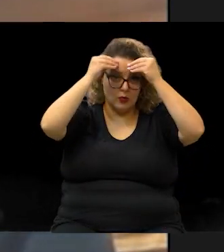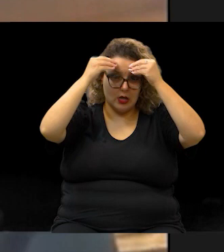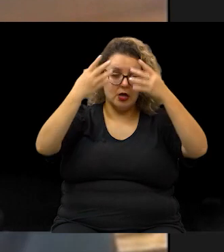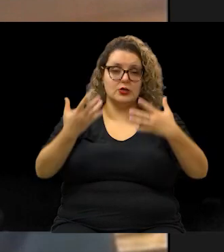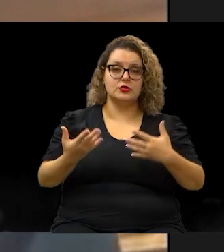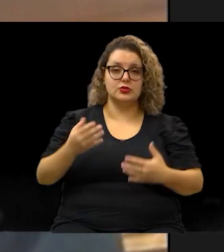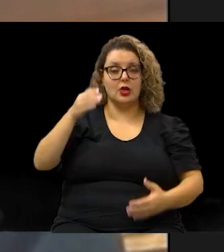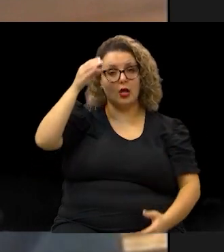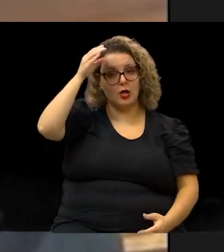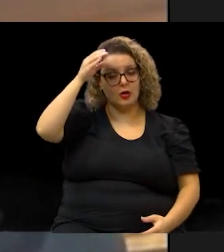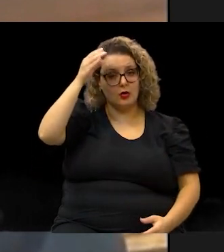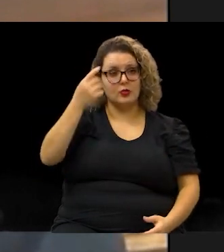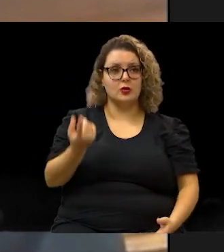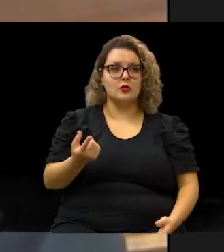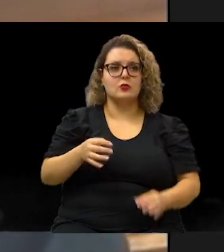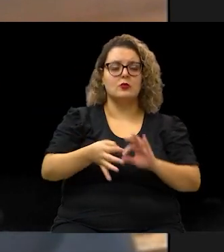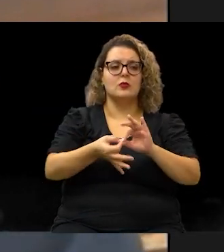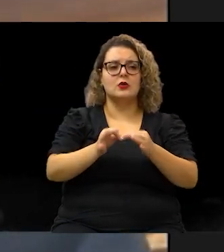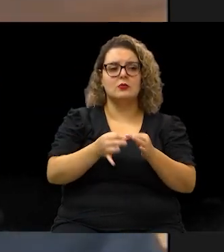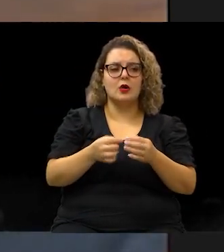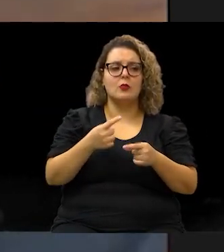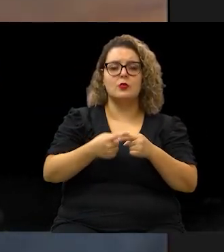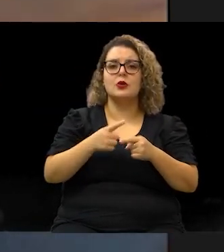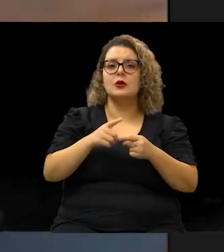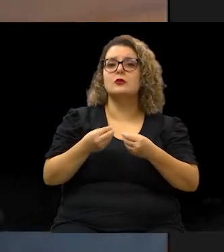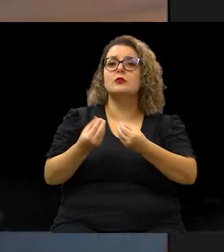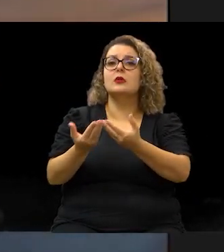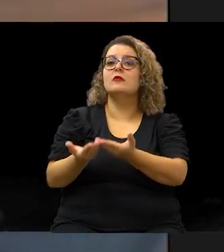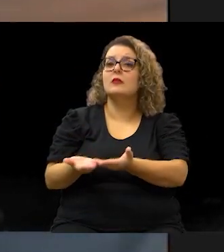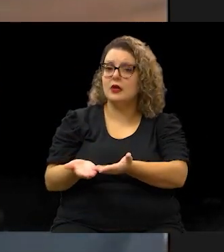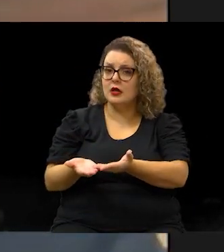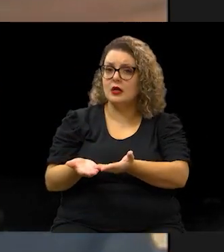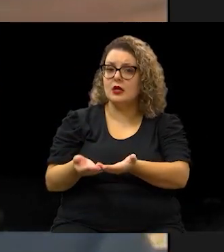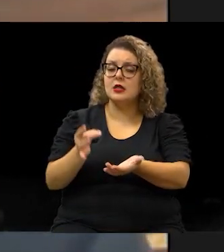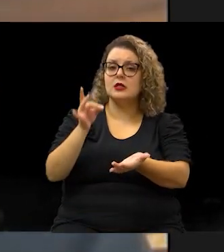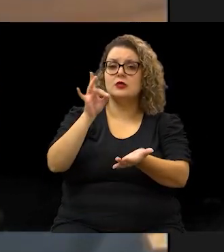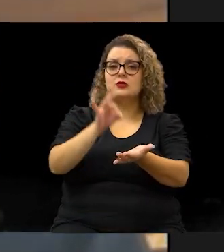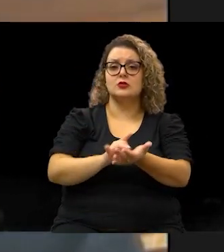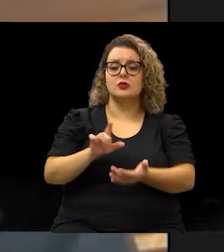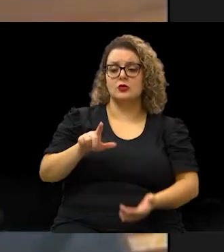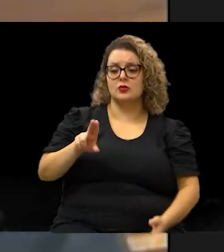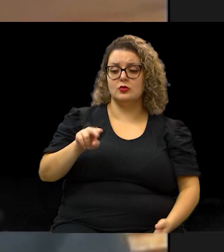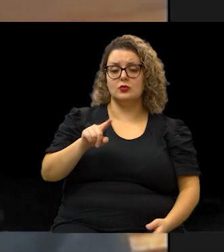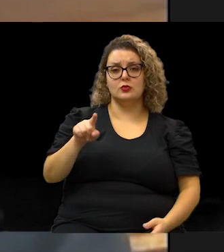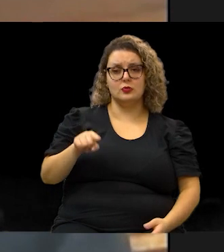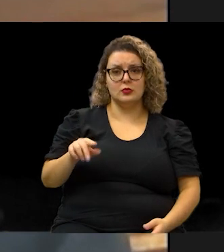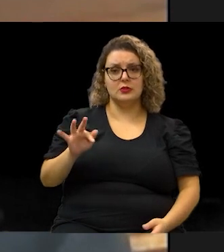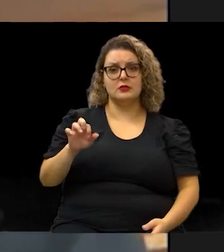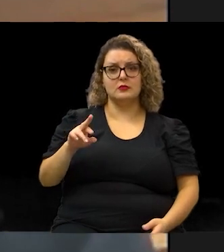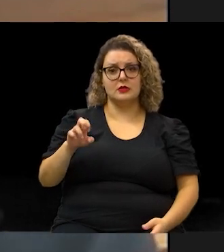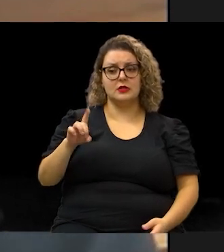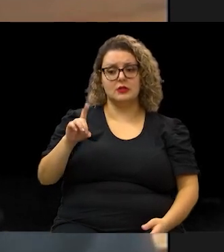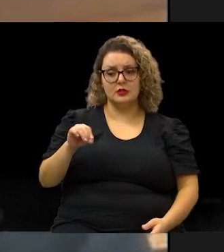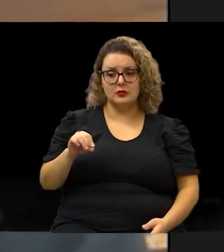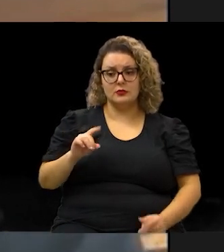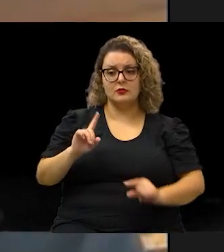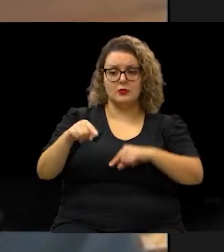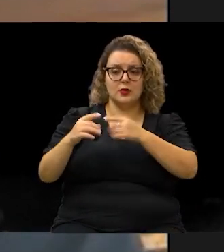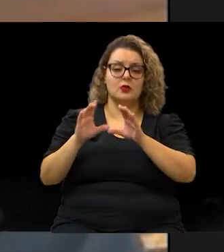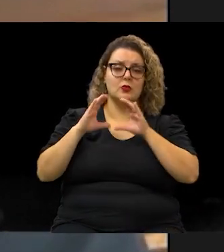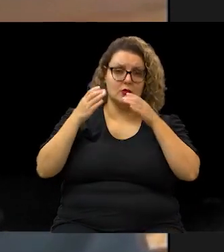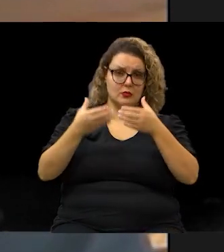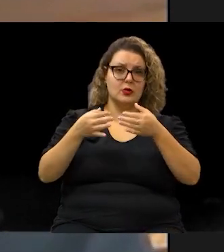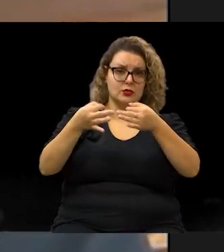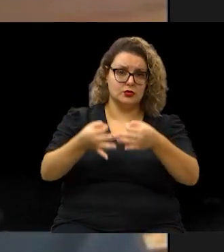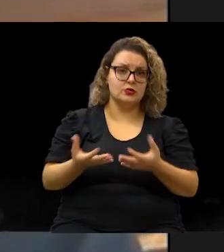oficinas eu pensei, poxa, por que não levar essa realidade do Luiz Fernando para um congresso que vai justamente